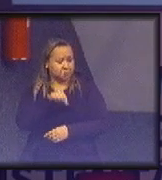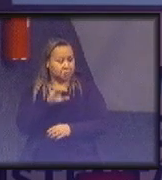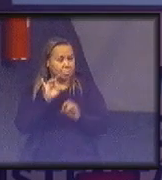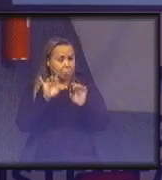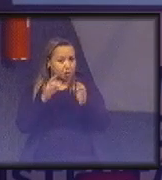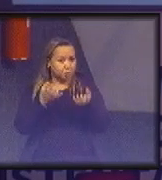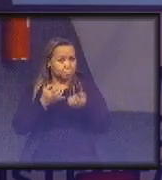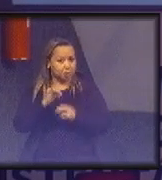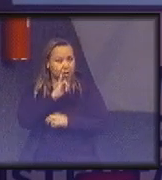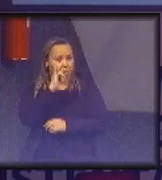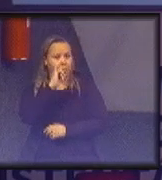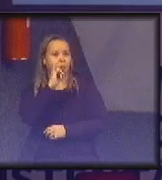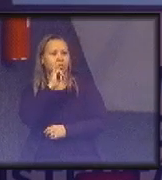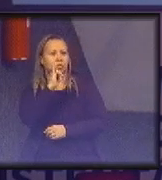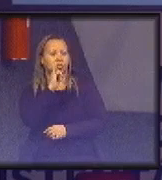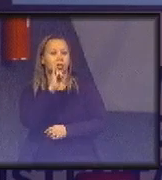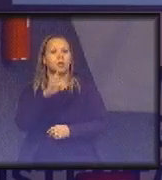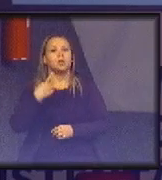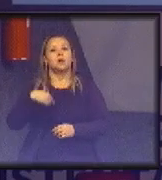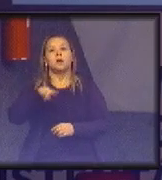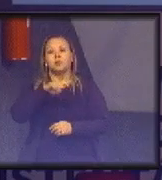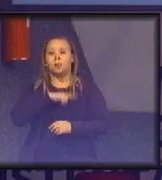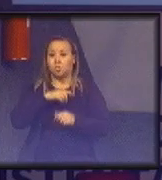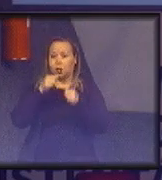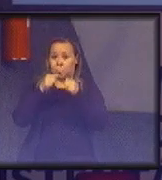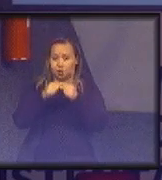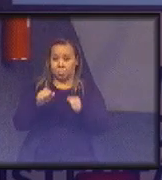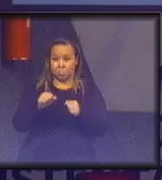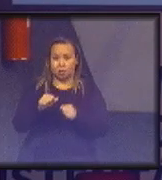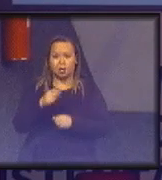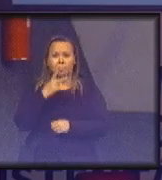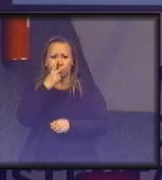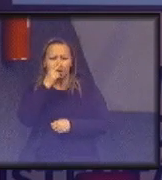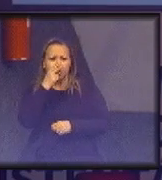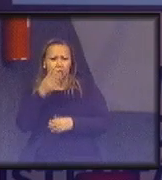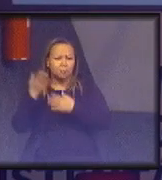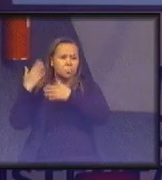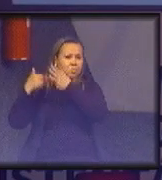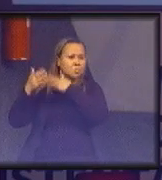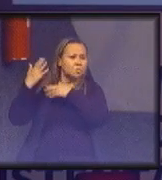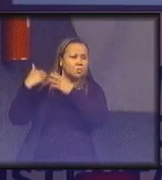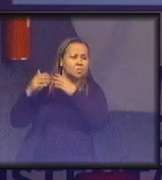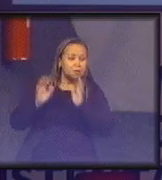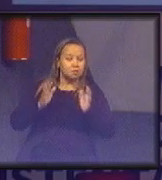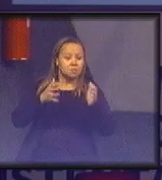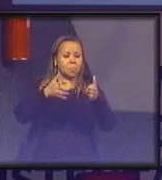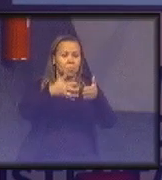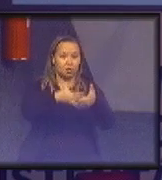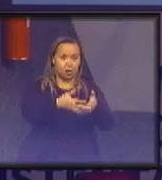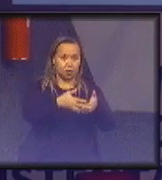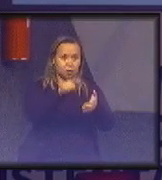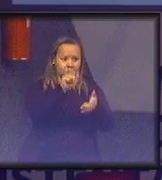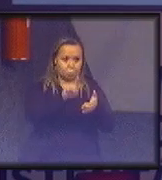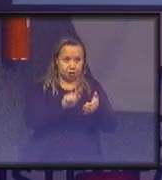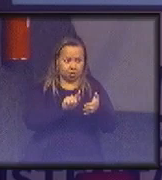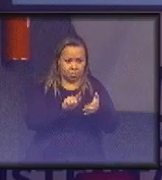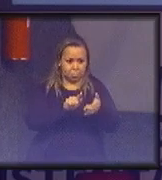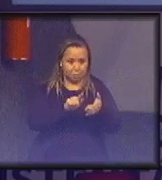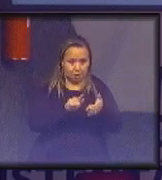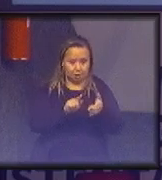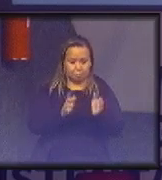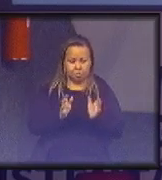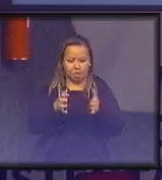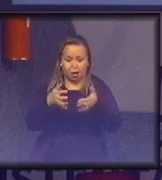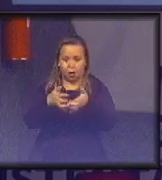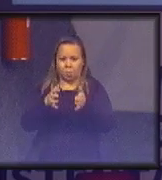mudança importante. A gente estava considerando até o ano passado comissão gestora. A gente não vai considerar mais comissão gestora,